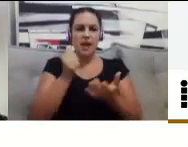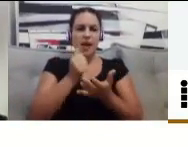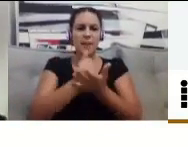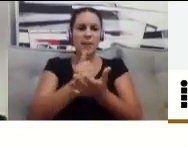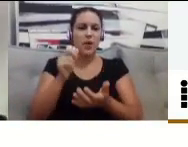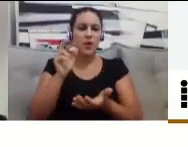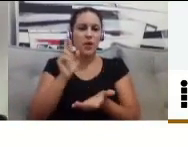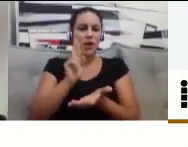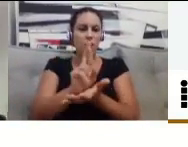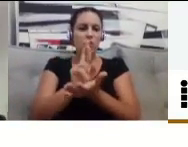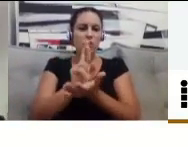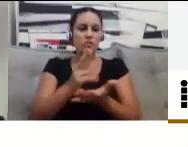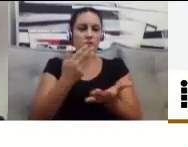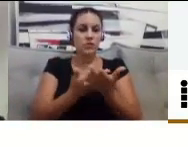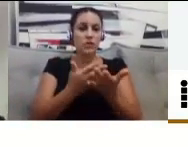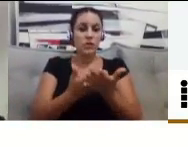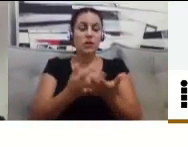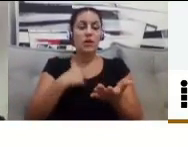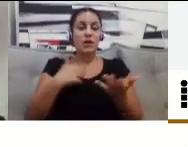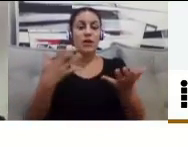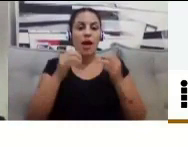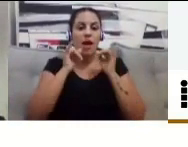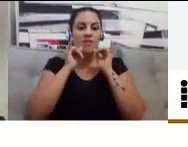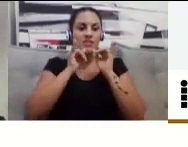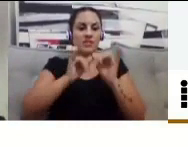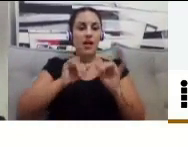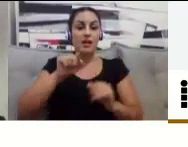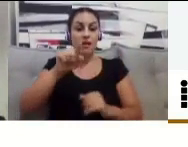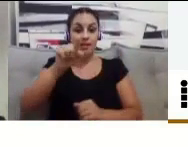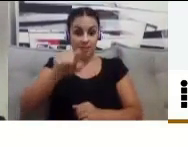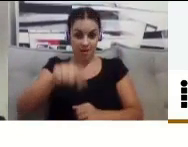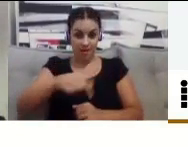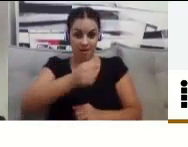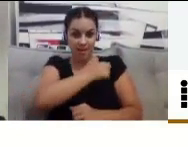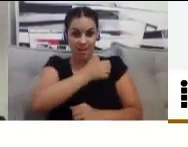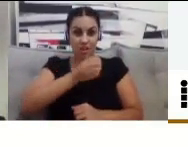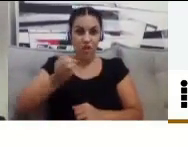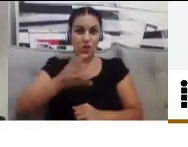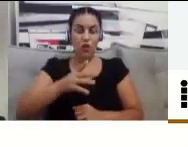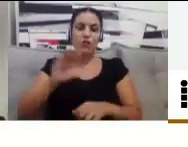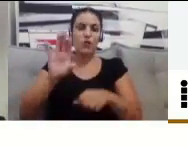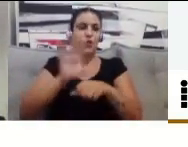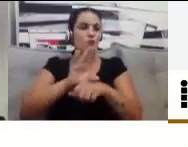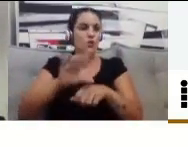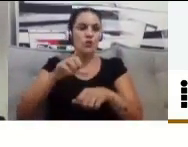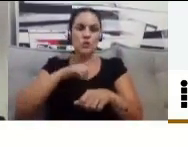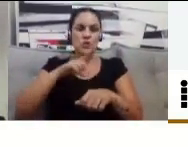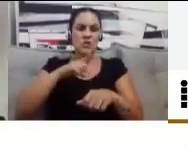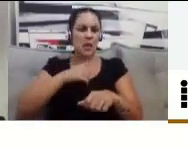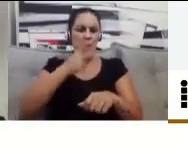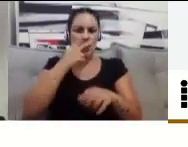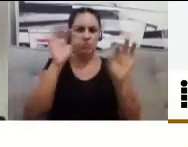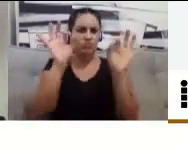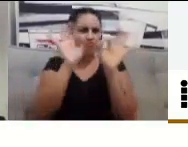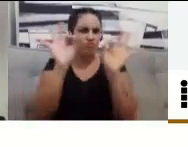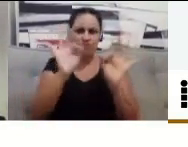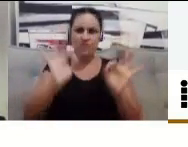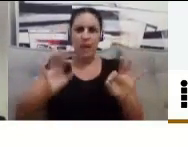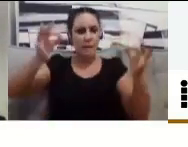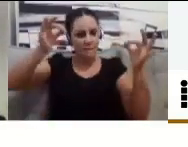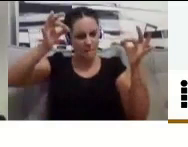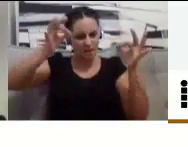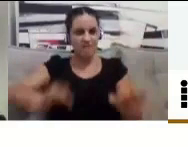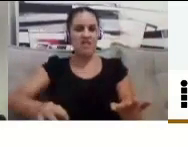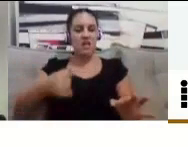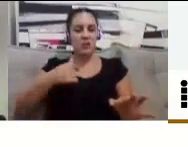a melhor estrutura de curso, é muito bem escrito o curso, eu fiquei encantada, precisei passar